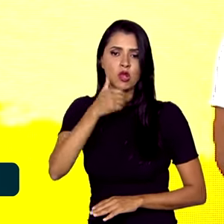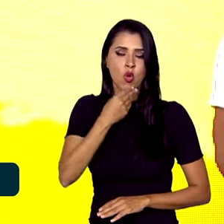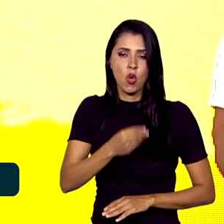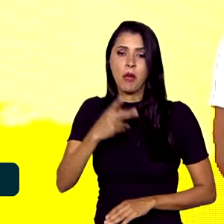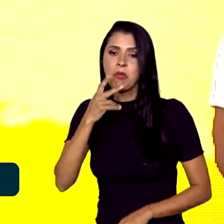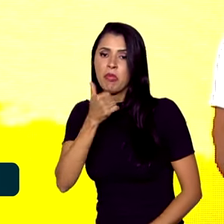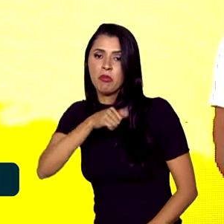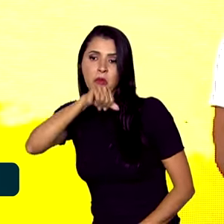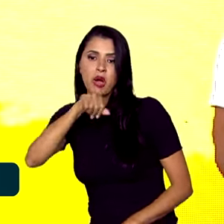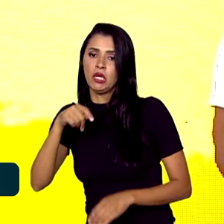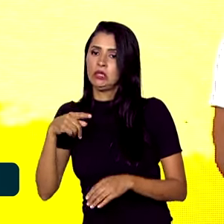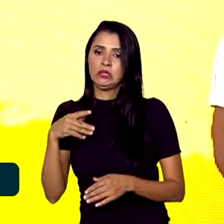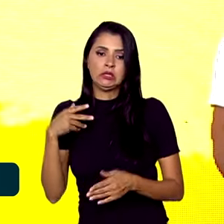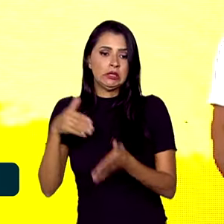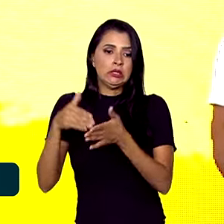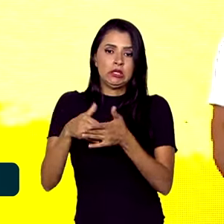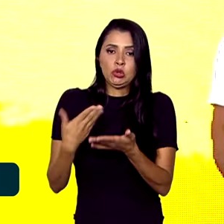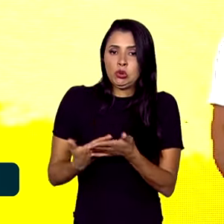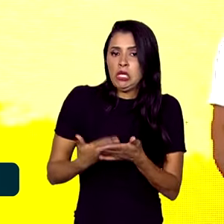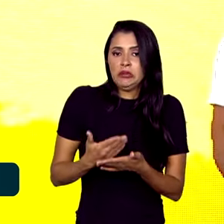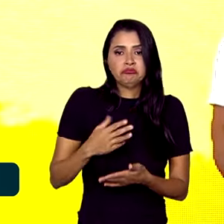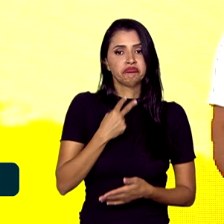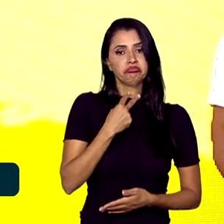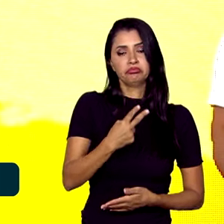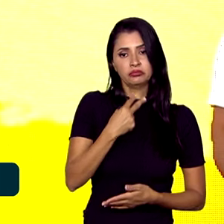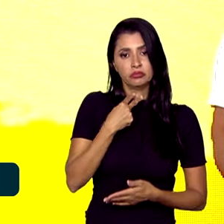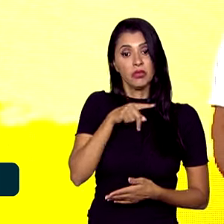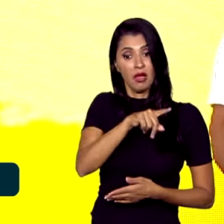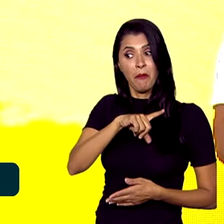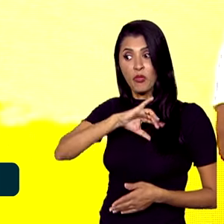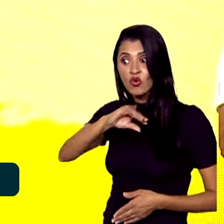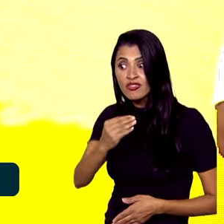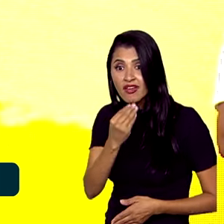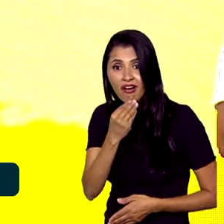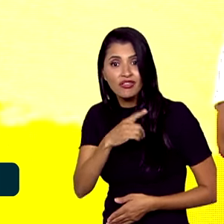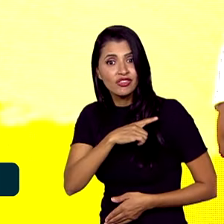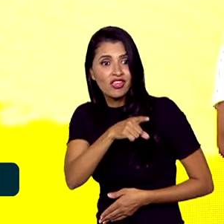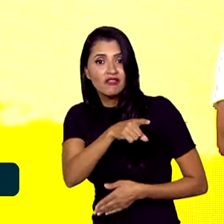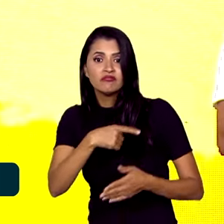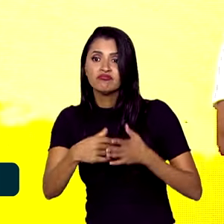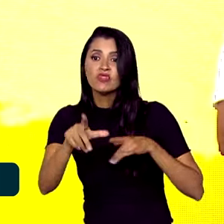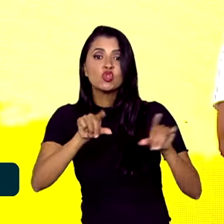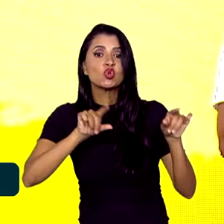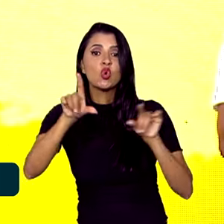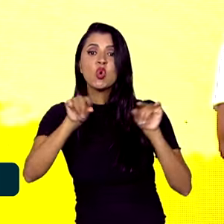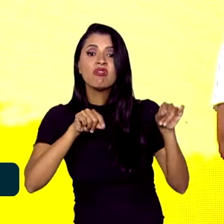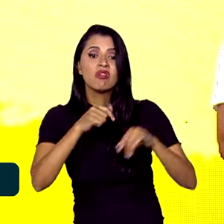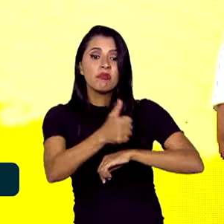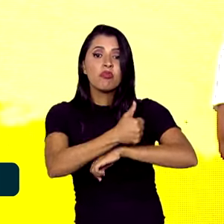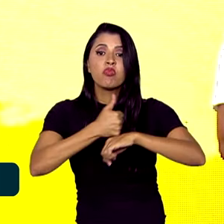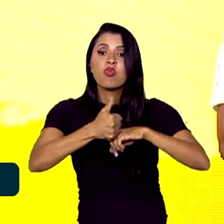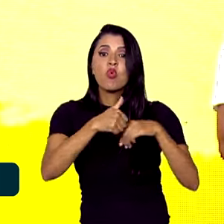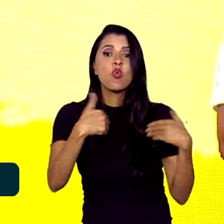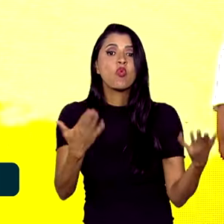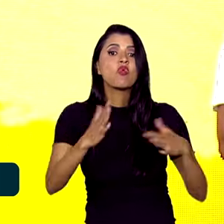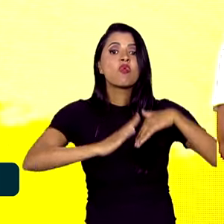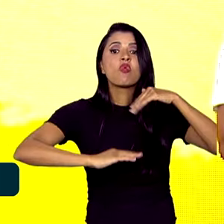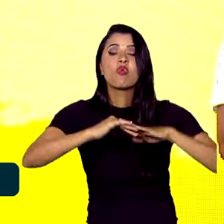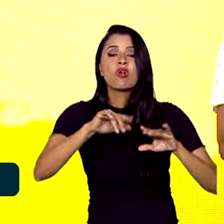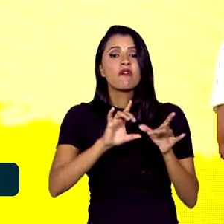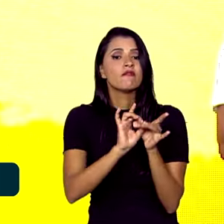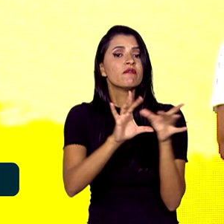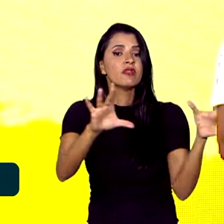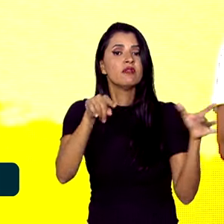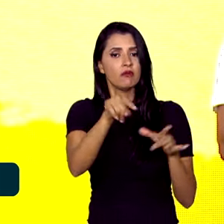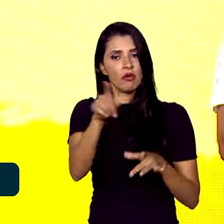que não puderam estudar tiveram a oportunidade de dizer o que quisessem e ser conquistando um